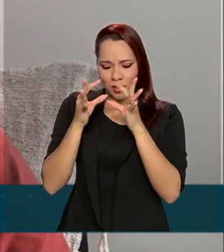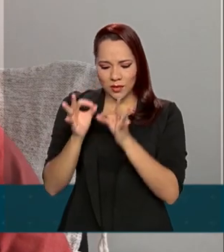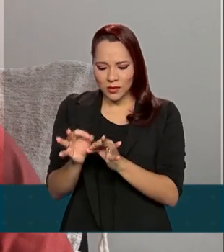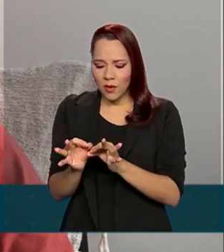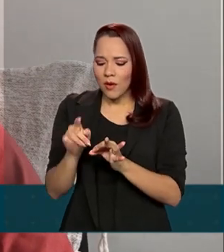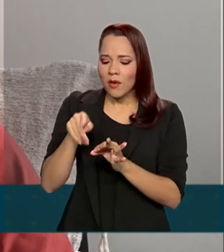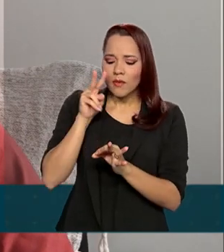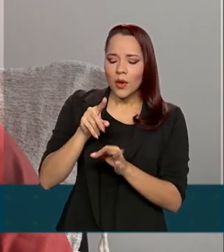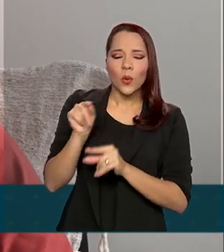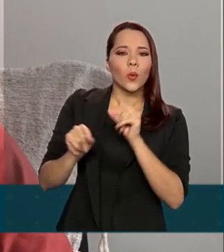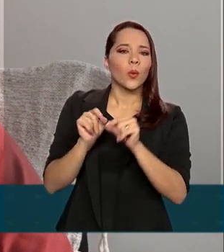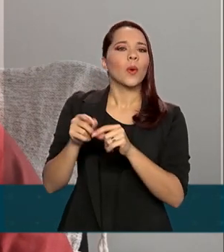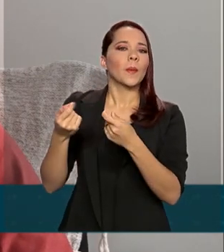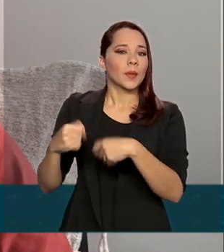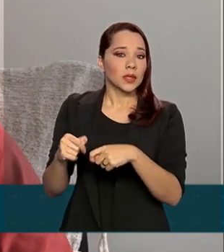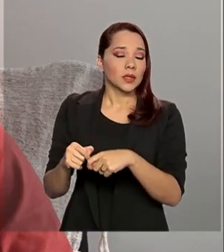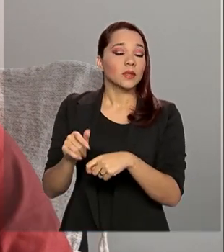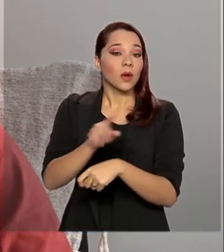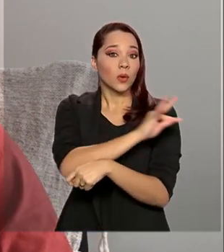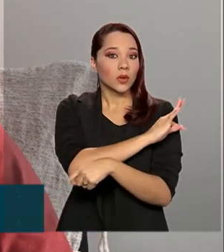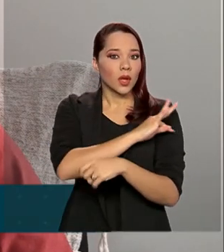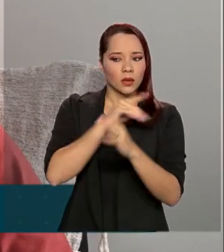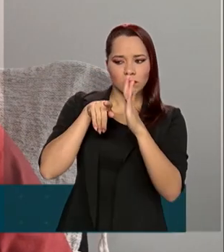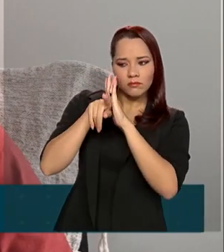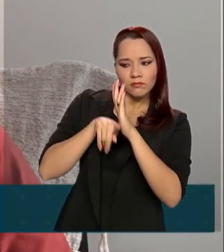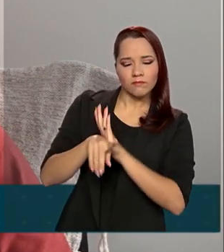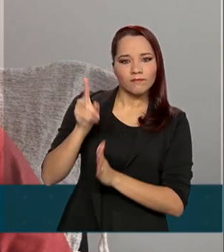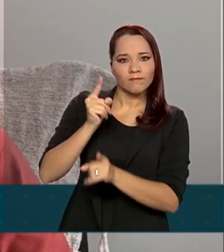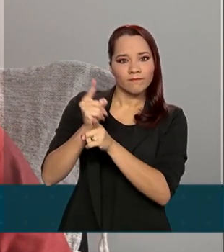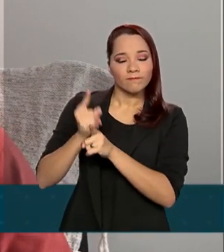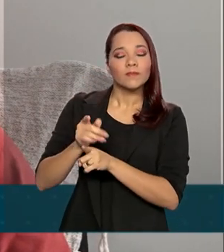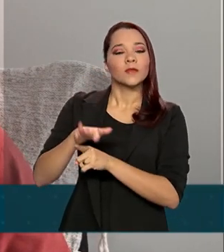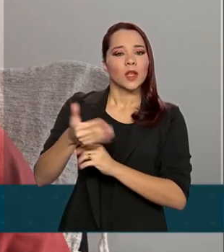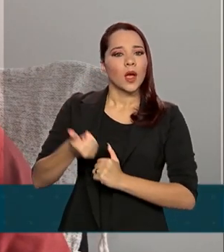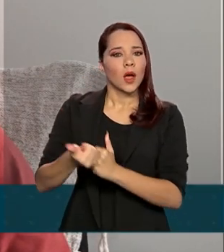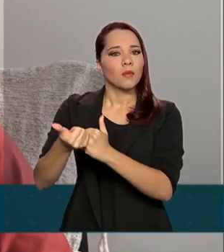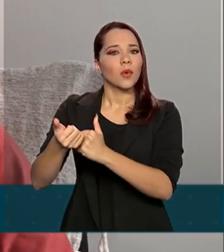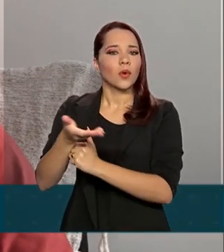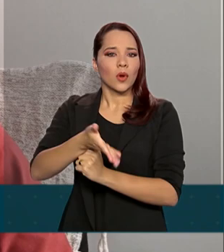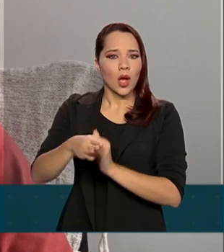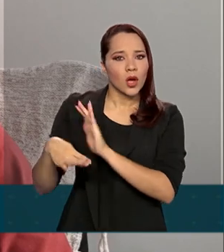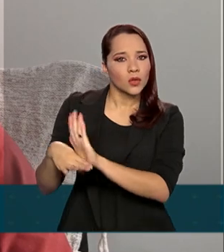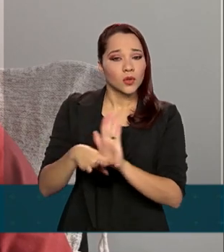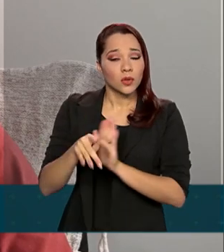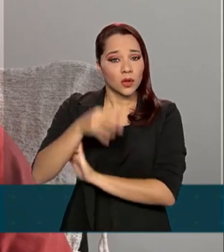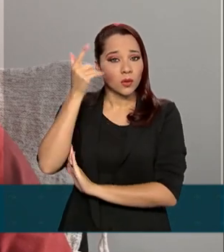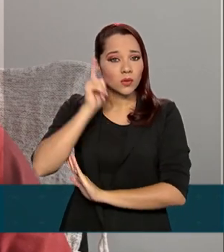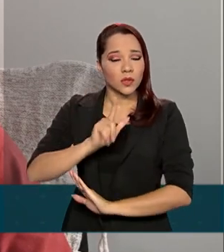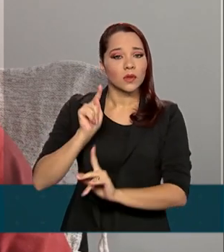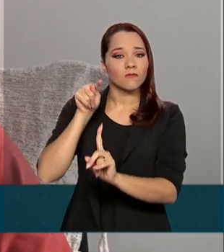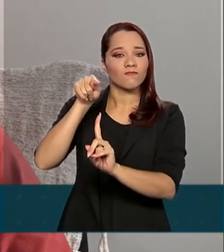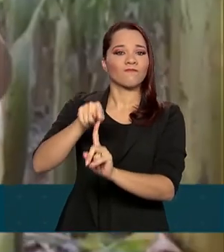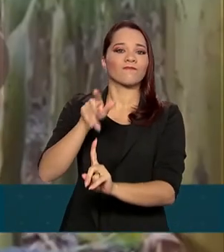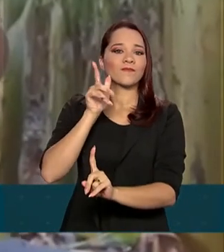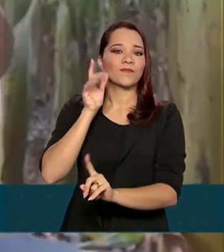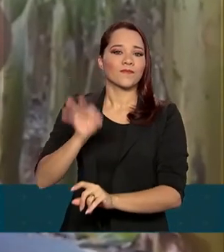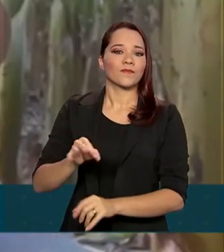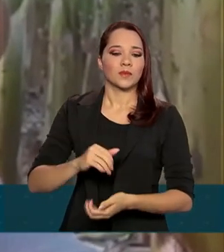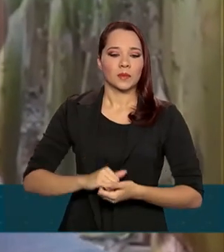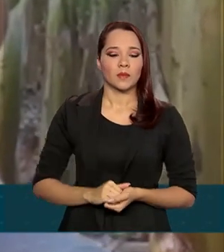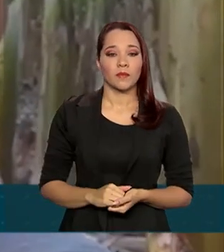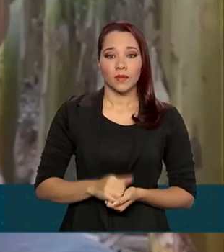acordo com aquilo que o técnico identifica como sendo necessário para que ele consiga atingir os seus objetivos.